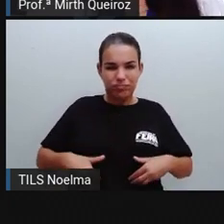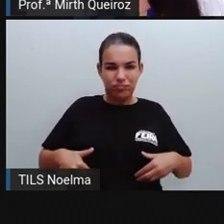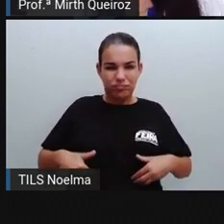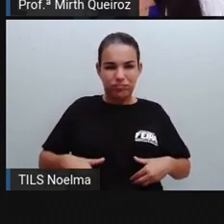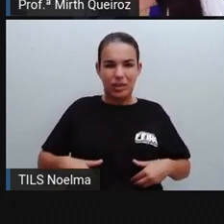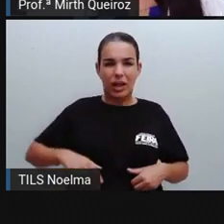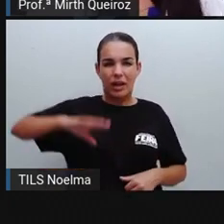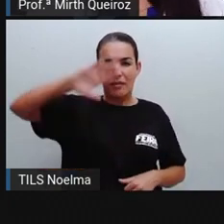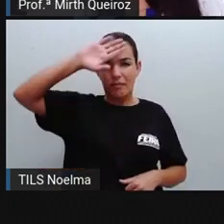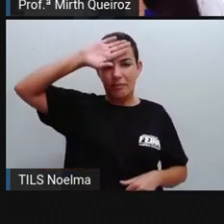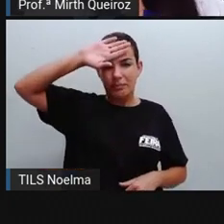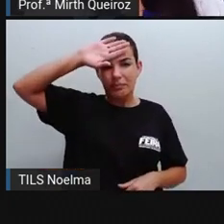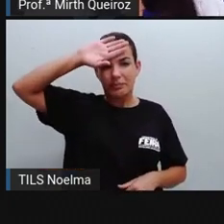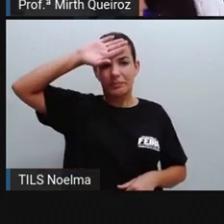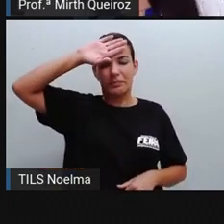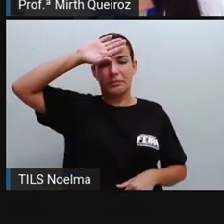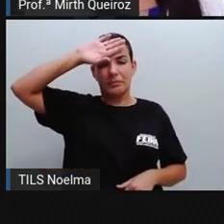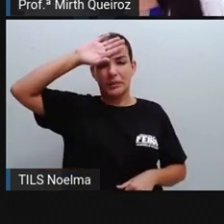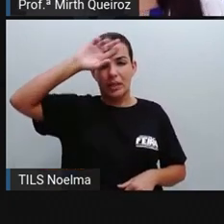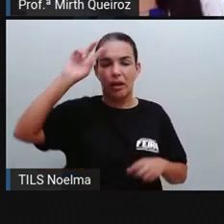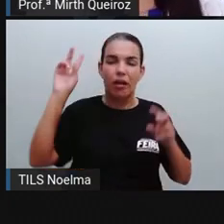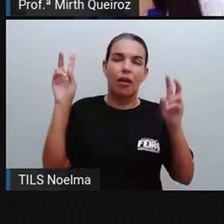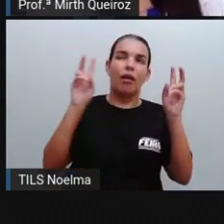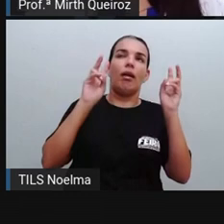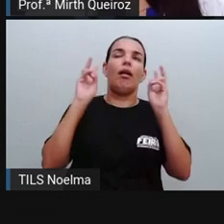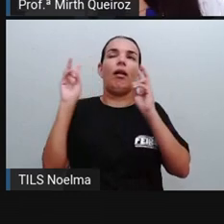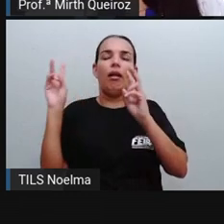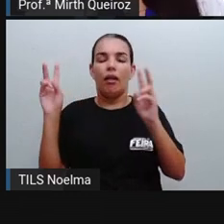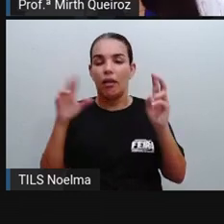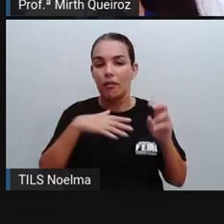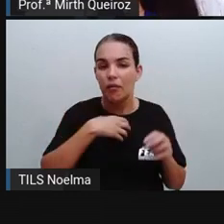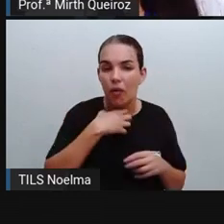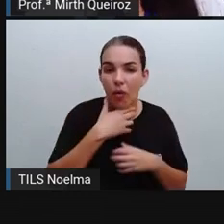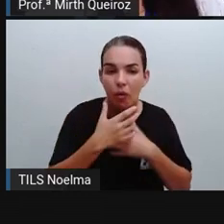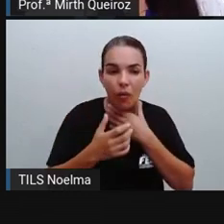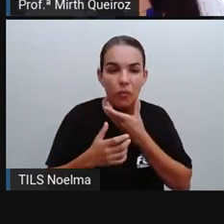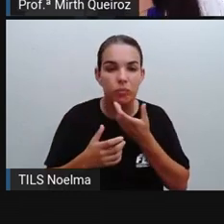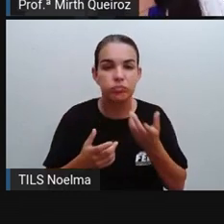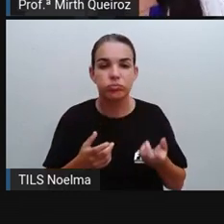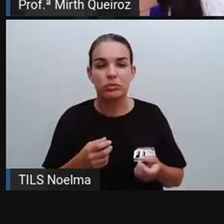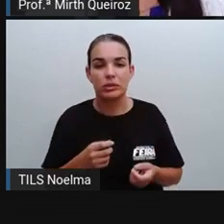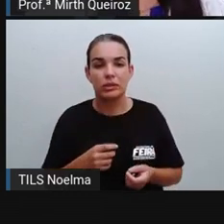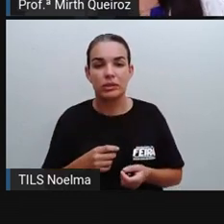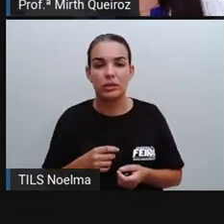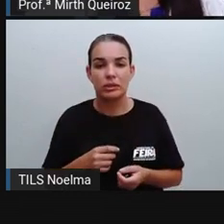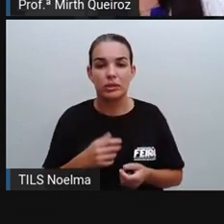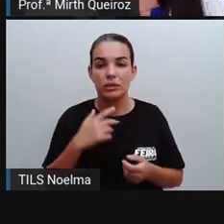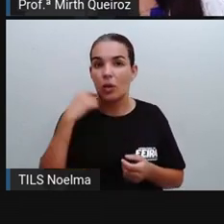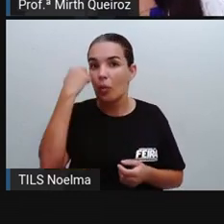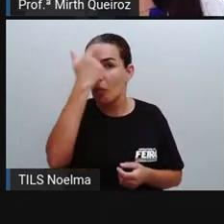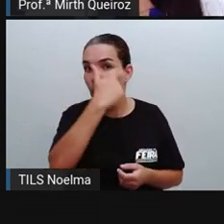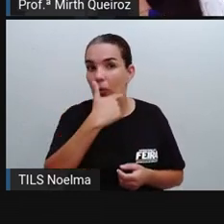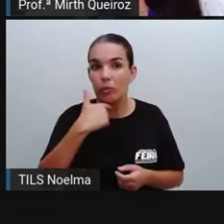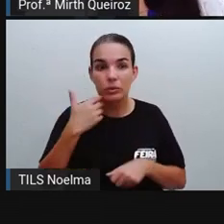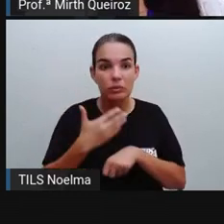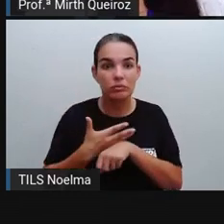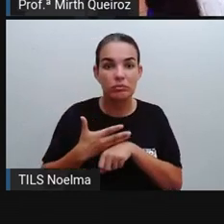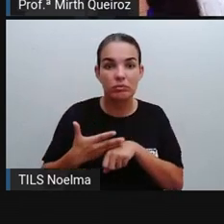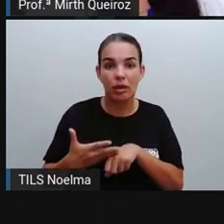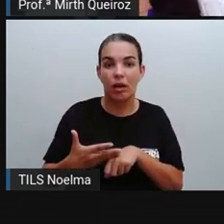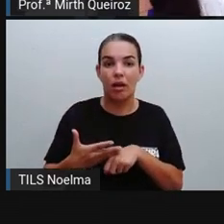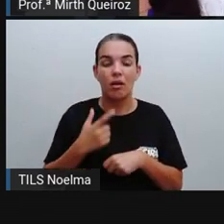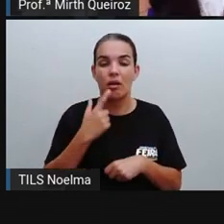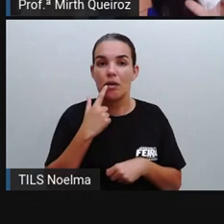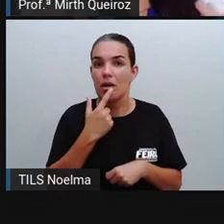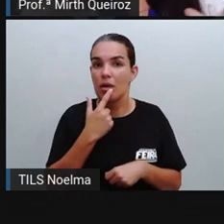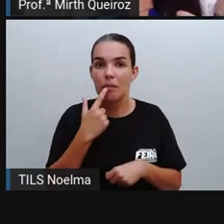e contínua, vômitos persistentes, tontura, hemorragias importantes, palidez ou rubor facial,